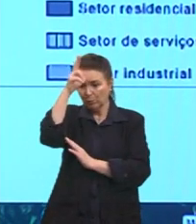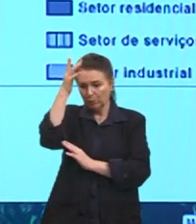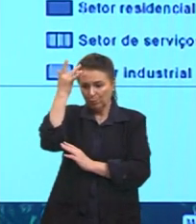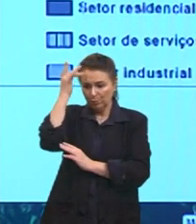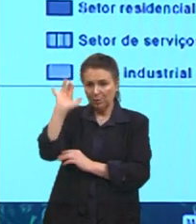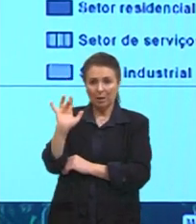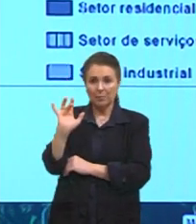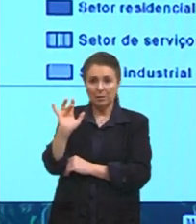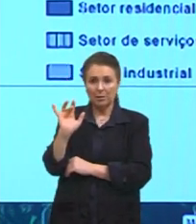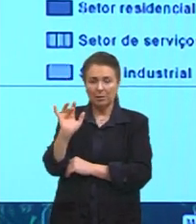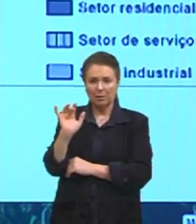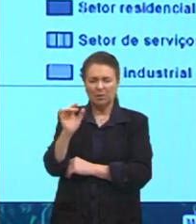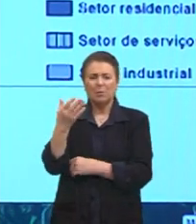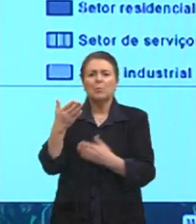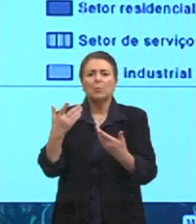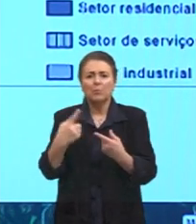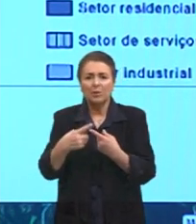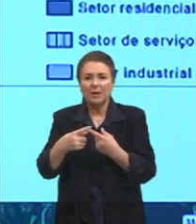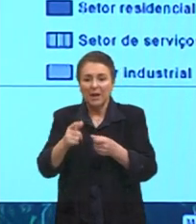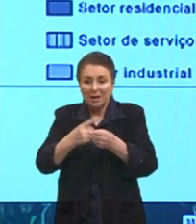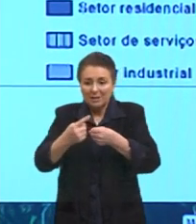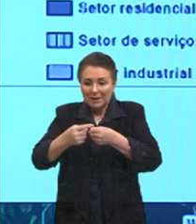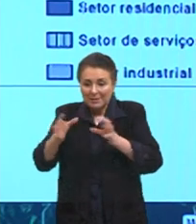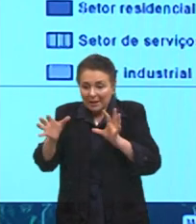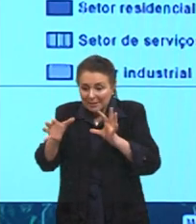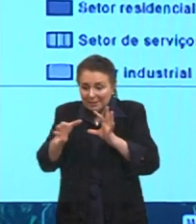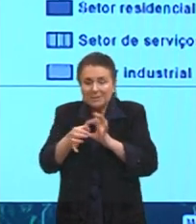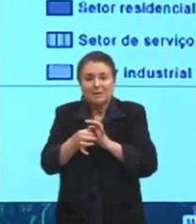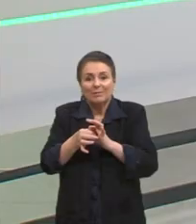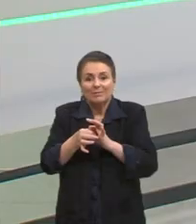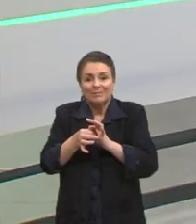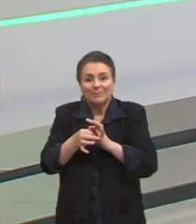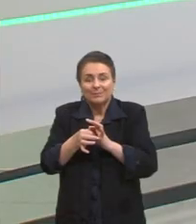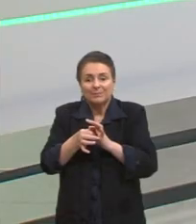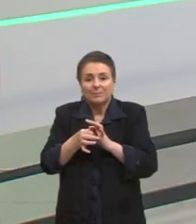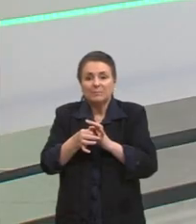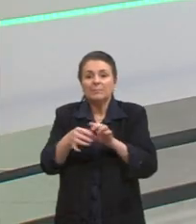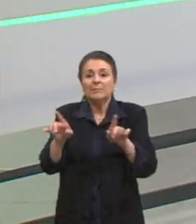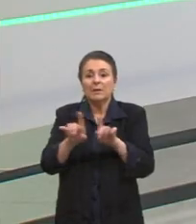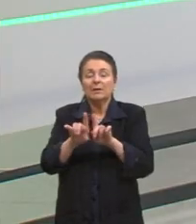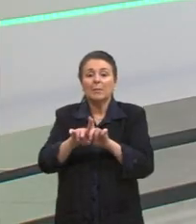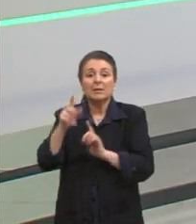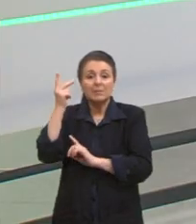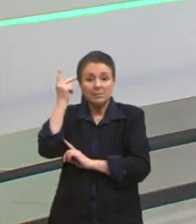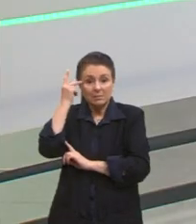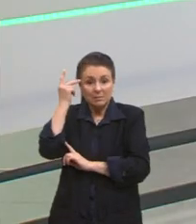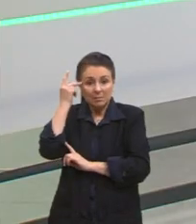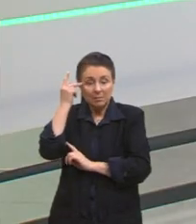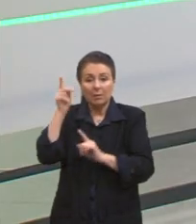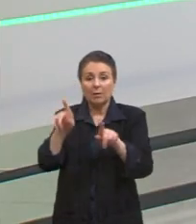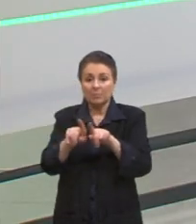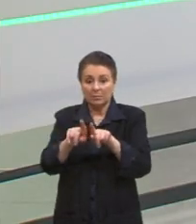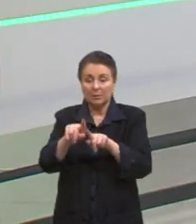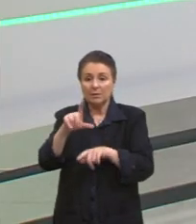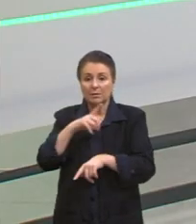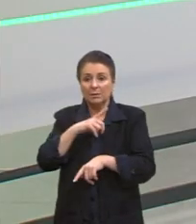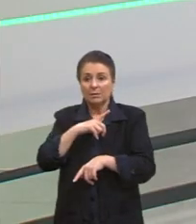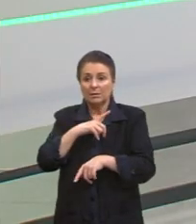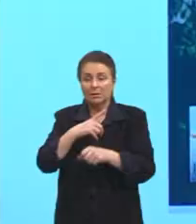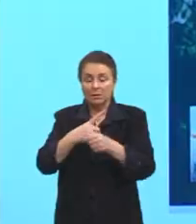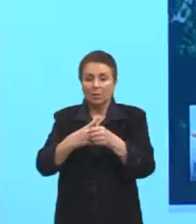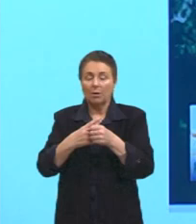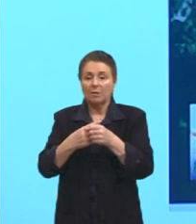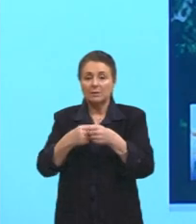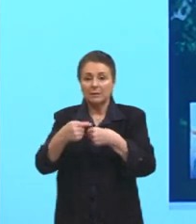município está, porque é uma conurbação urbana bem grande. Clássica conurbação de São Paulo, né? A gente vai ter São Paulo bem no